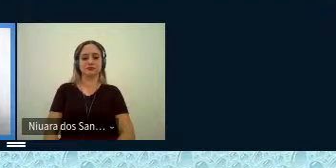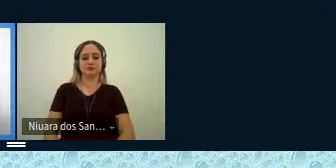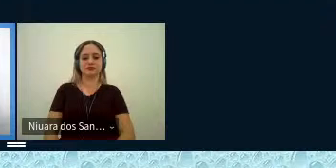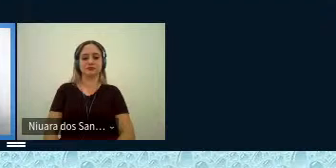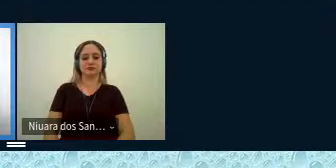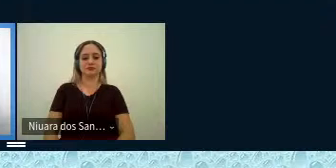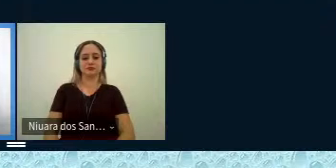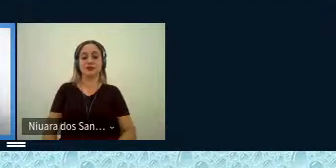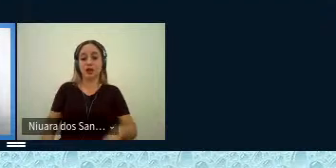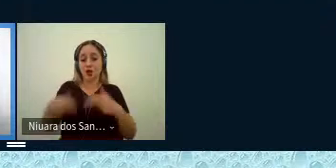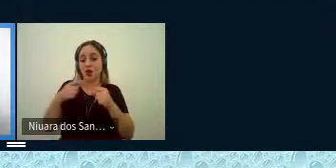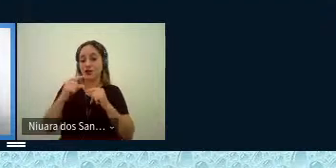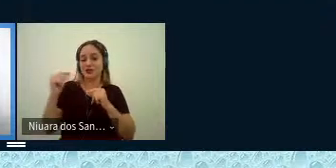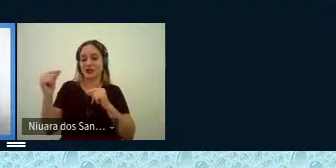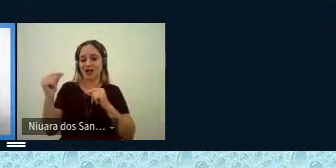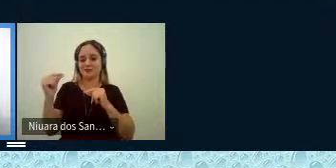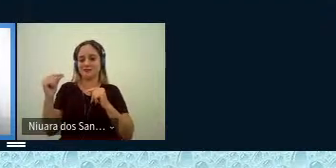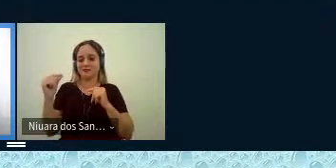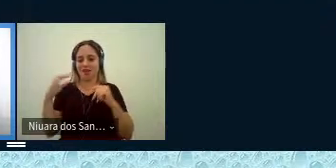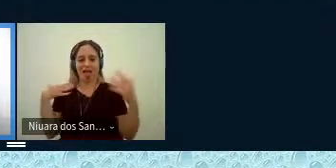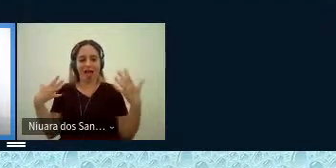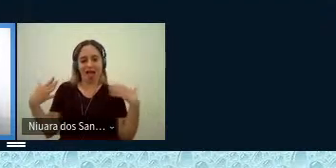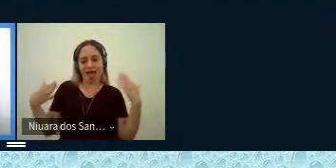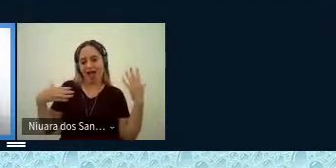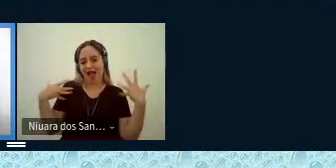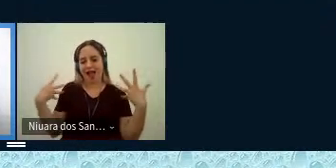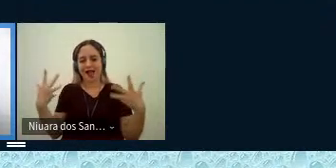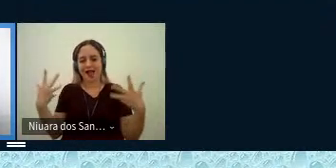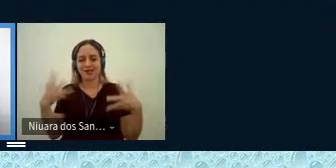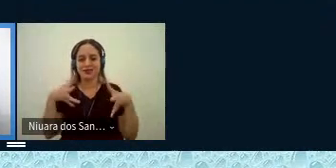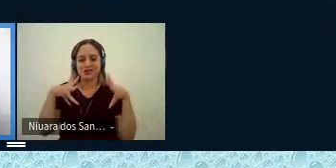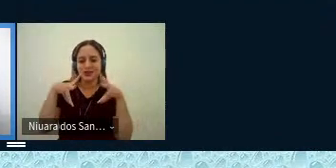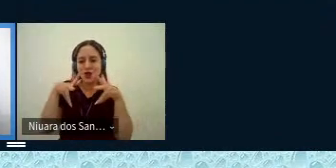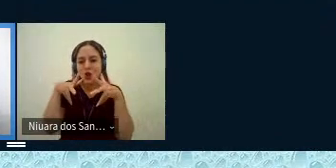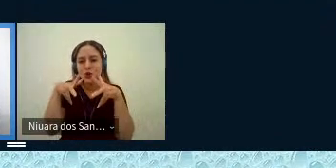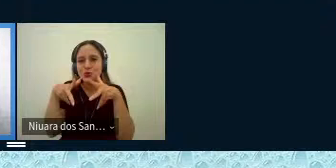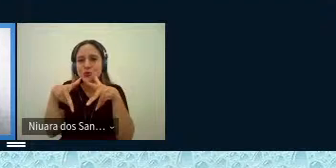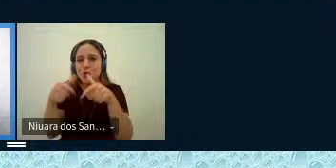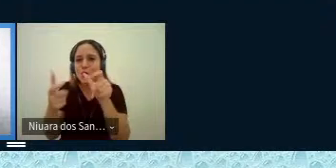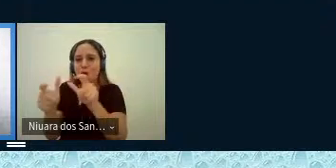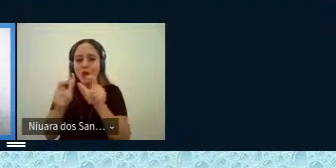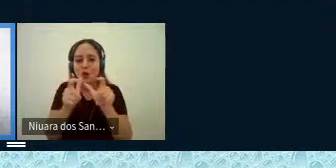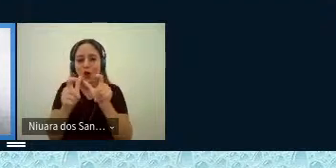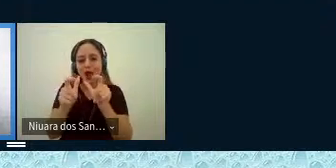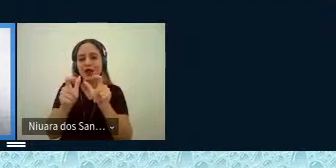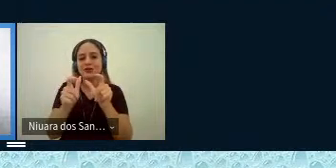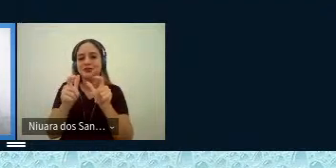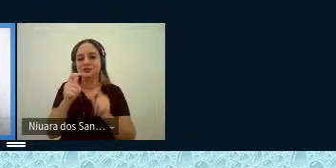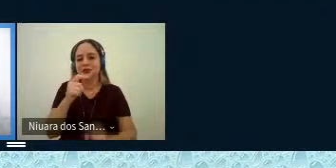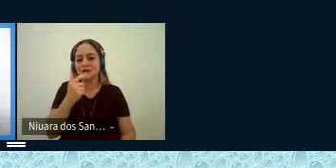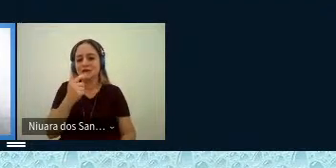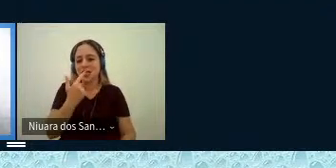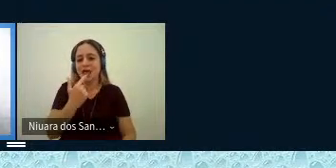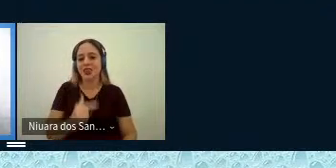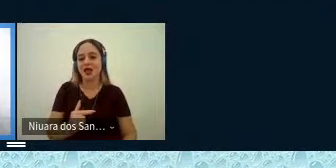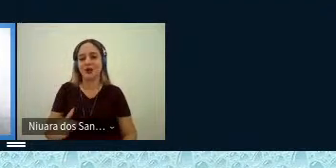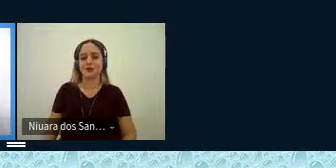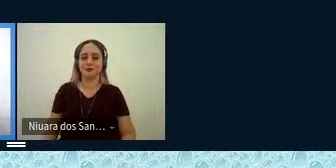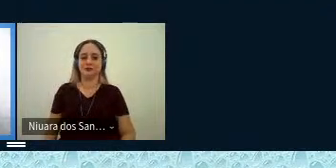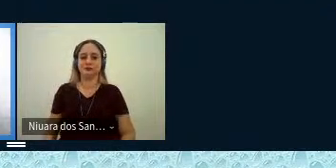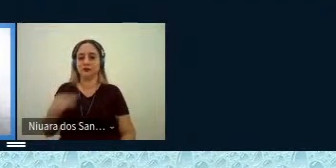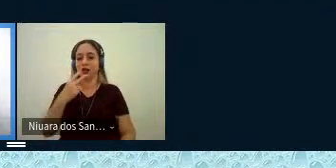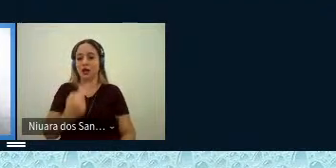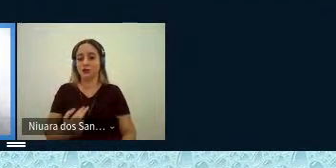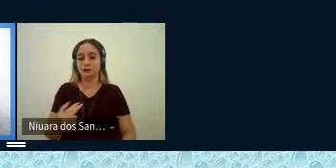Então, a gente sai a vadiar com elas por todos os cantos do idioma. Então, a proposta de